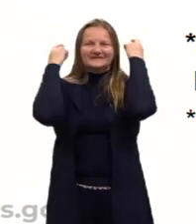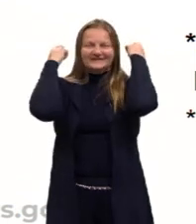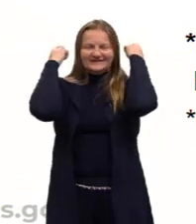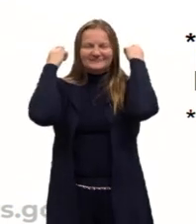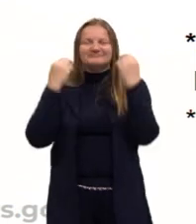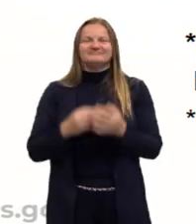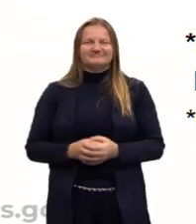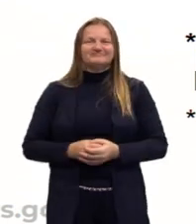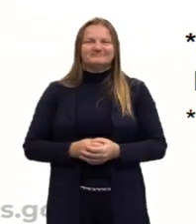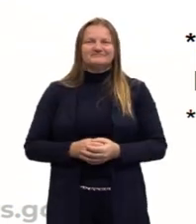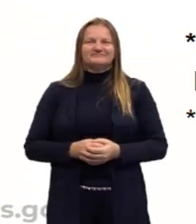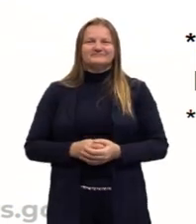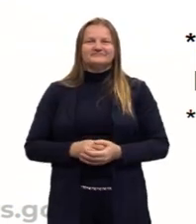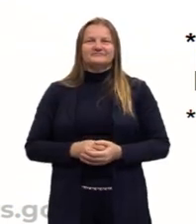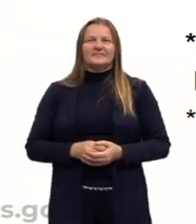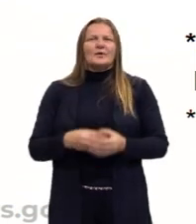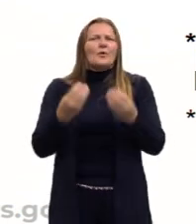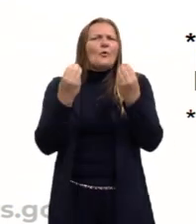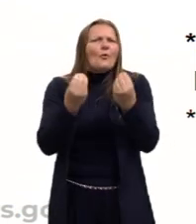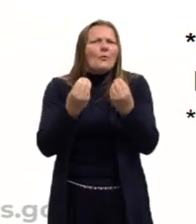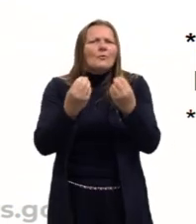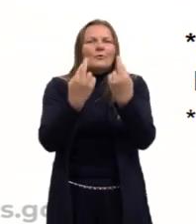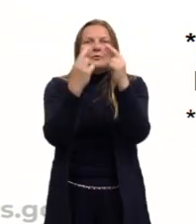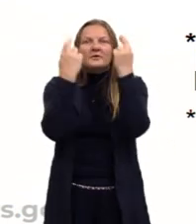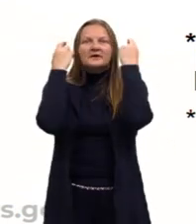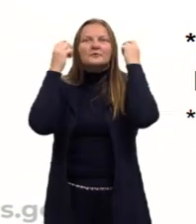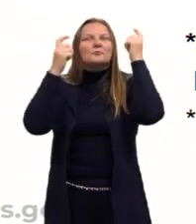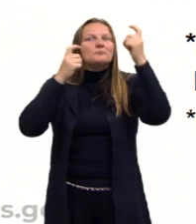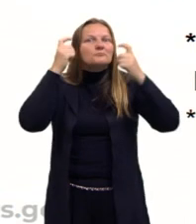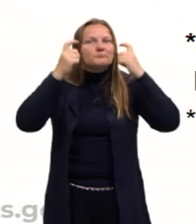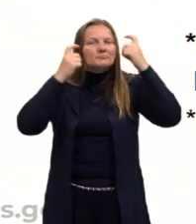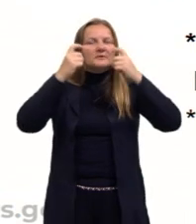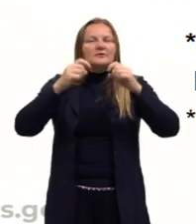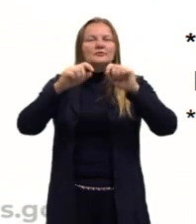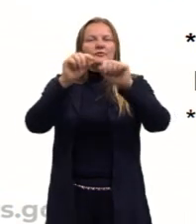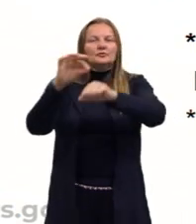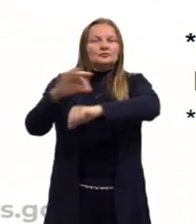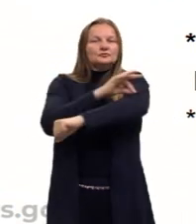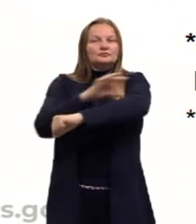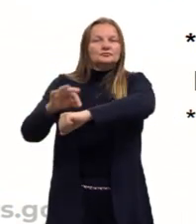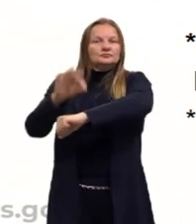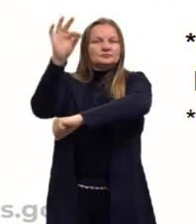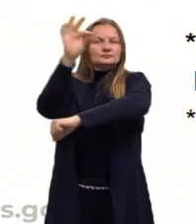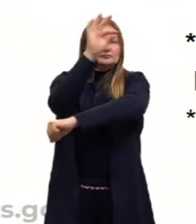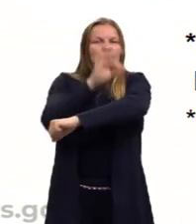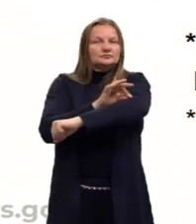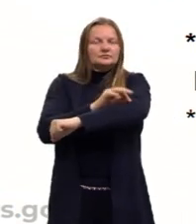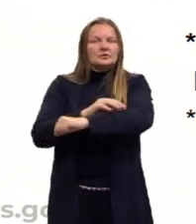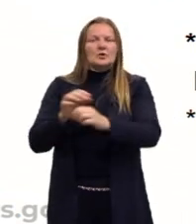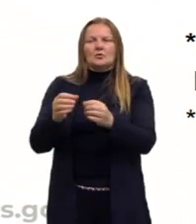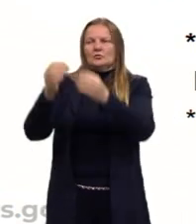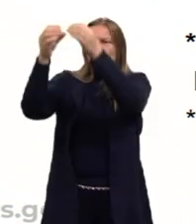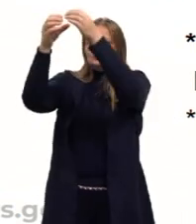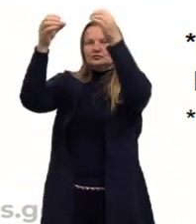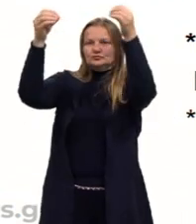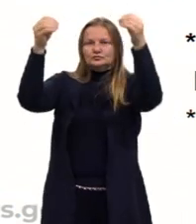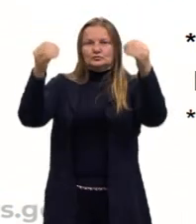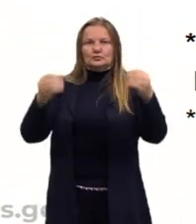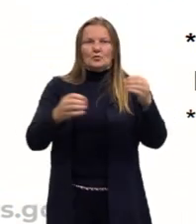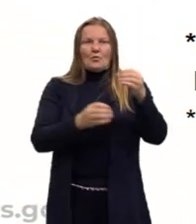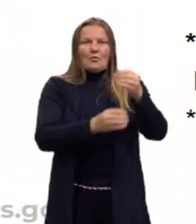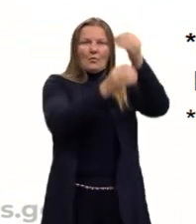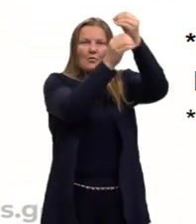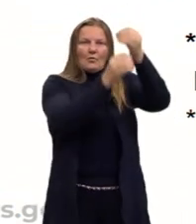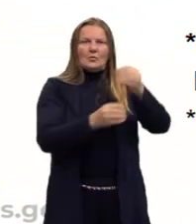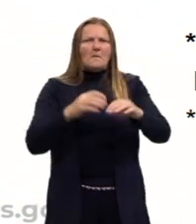E olha só, com o que os gregos vão se preocupar? Com a arquitetura, linhas retas, colunas, muito uso da